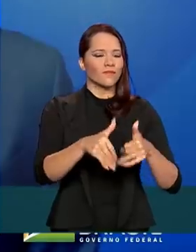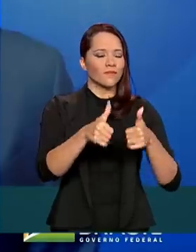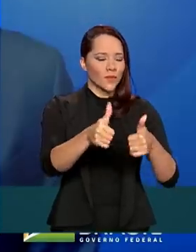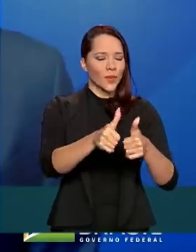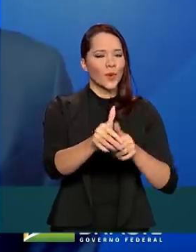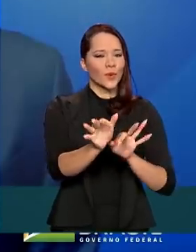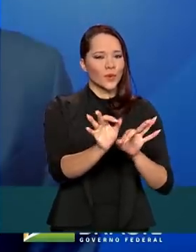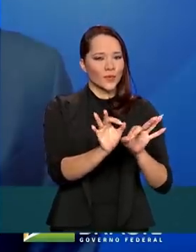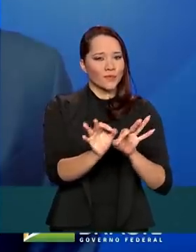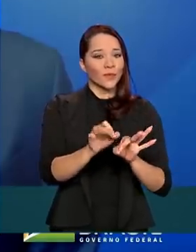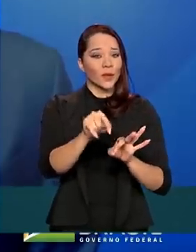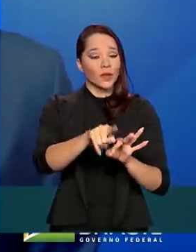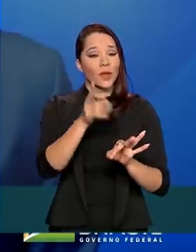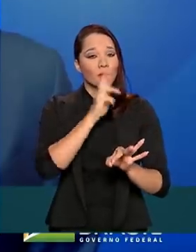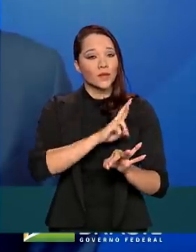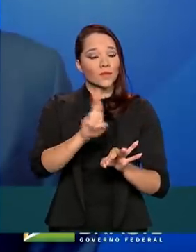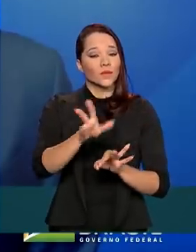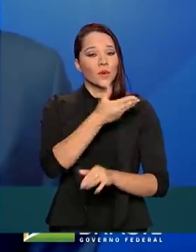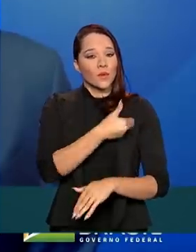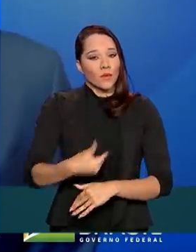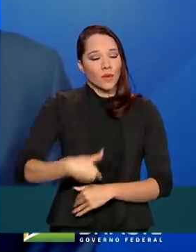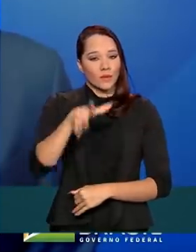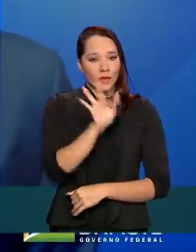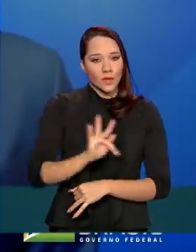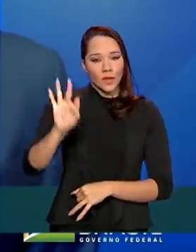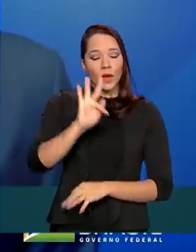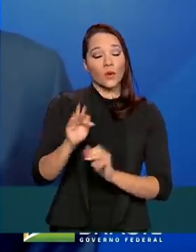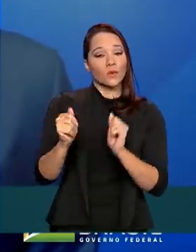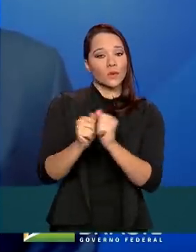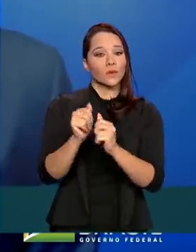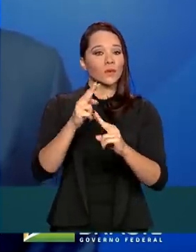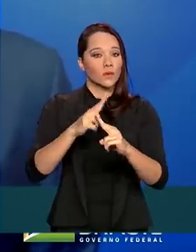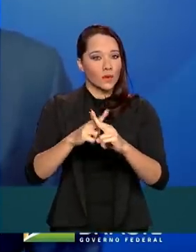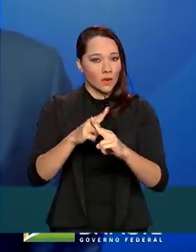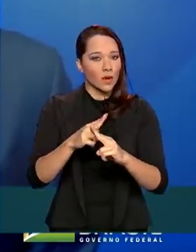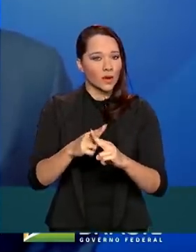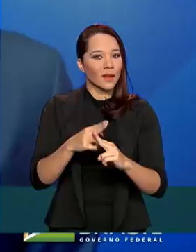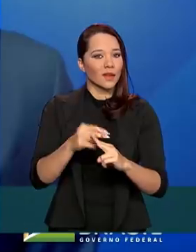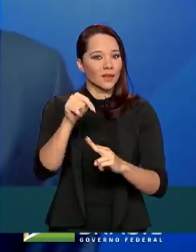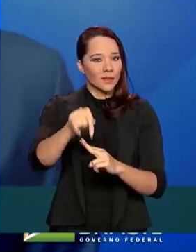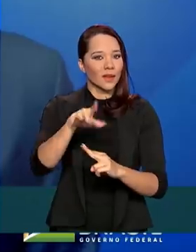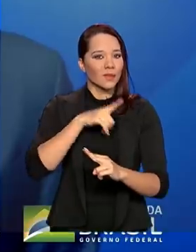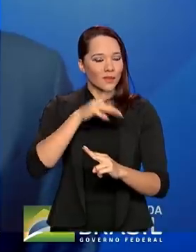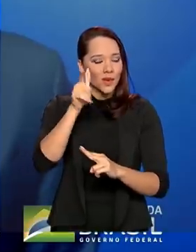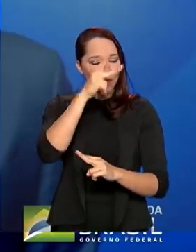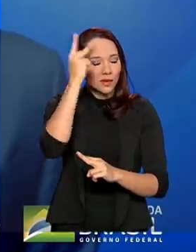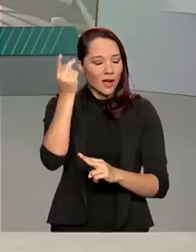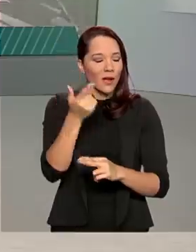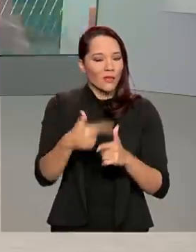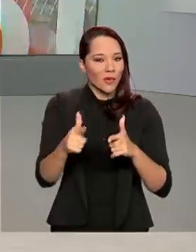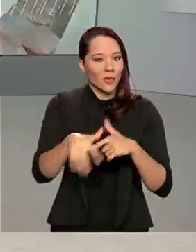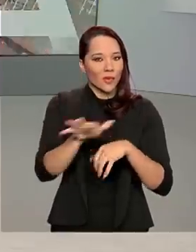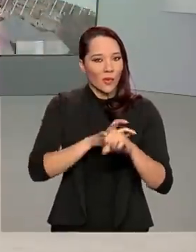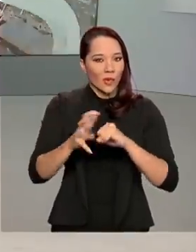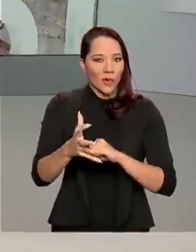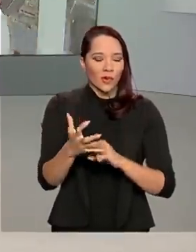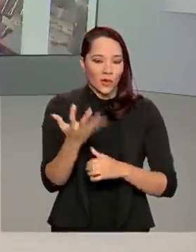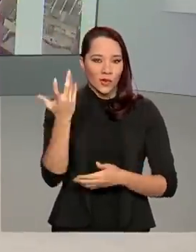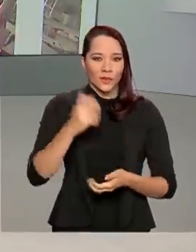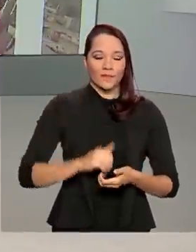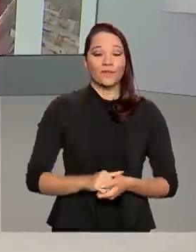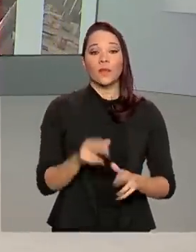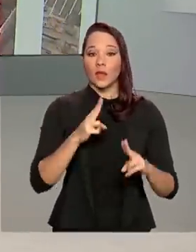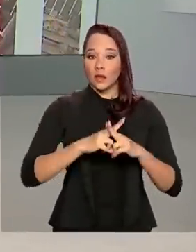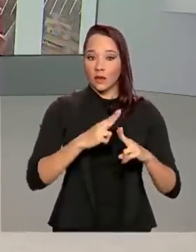da resposta do governo federal e da Caixa Econômica para a crise que aconteceu. E a